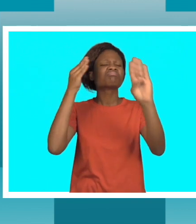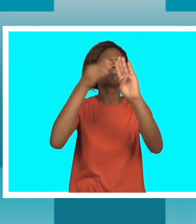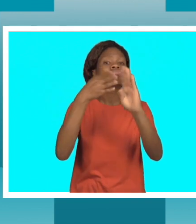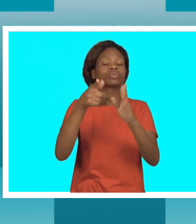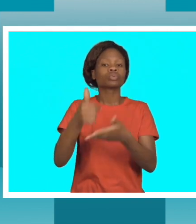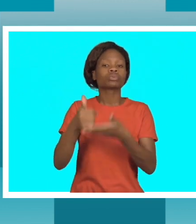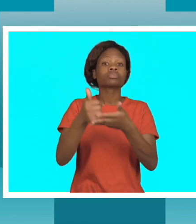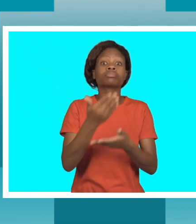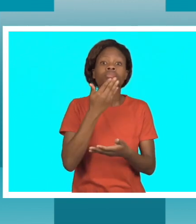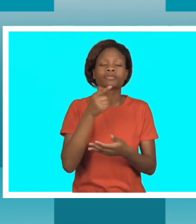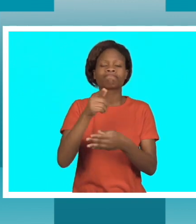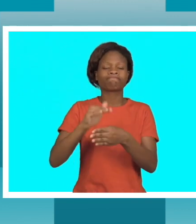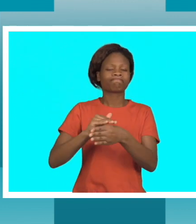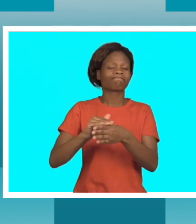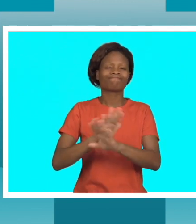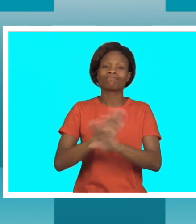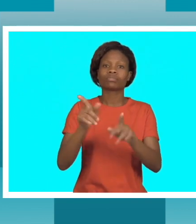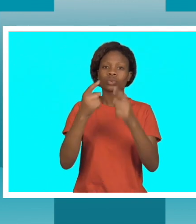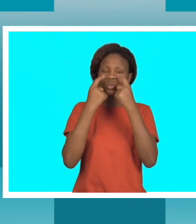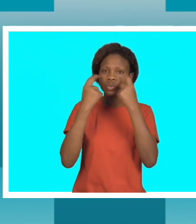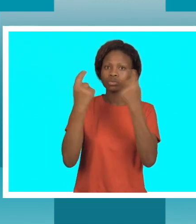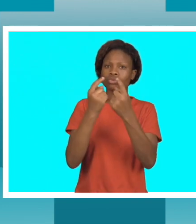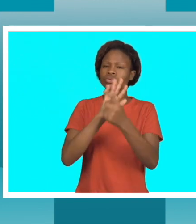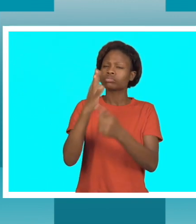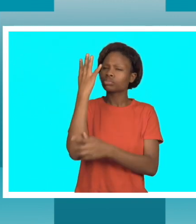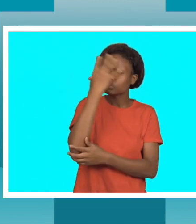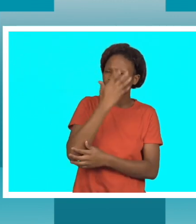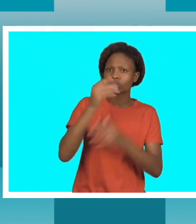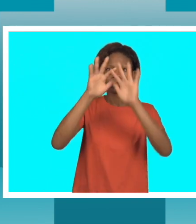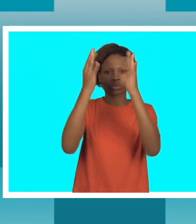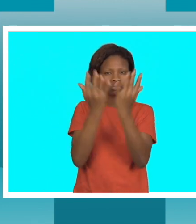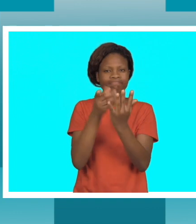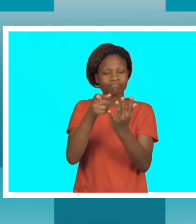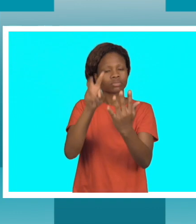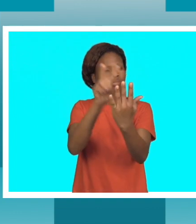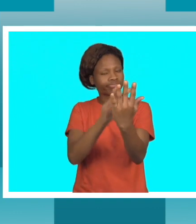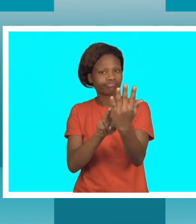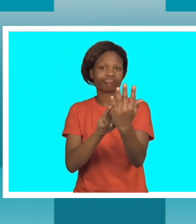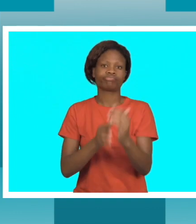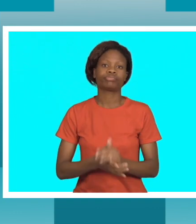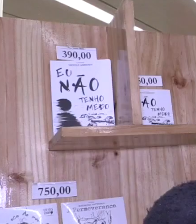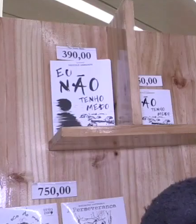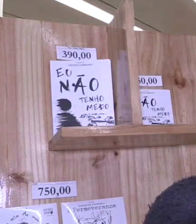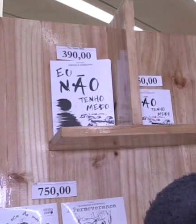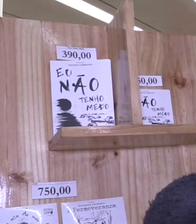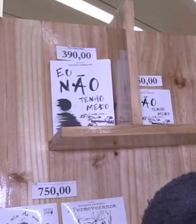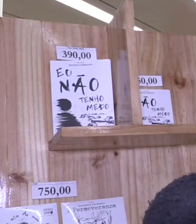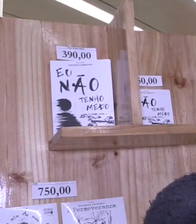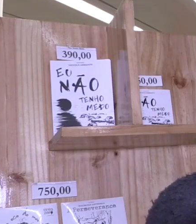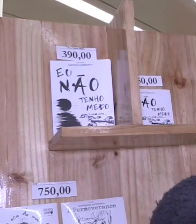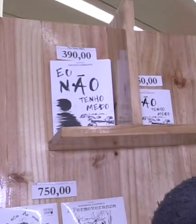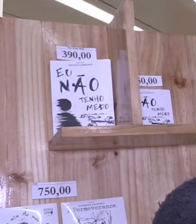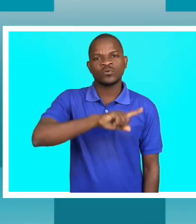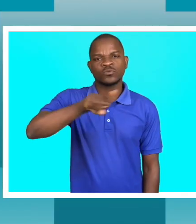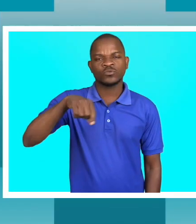gravados por uma editora nacional com o objetivo de levar estas obras a quem não pode usar a vista para deliciar da beleza do mundo